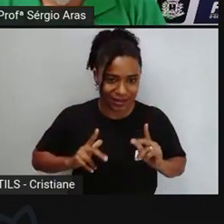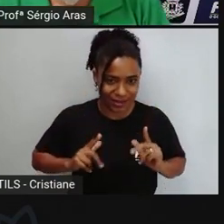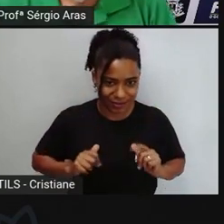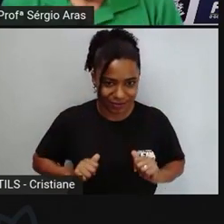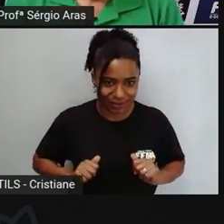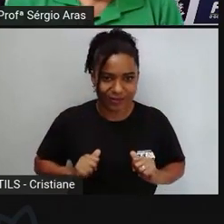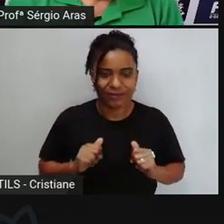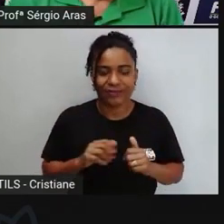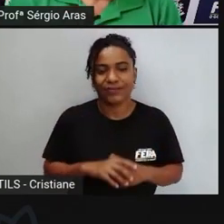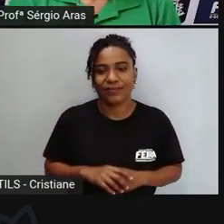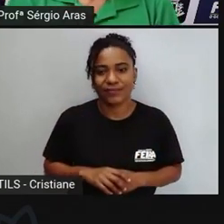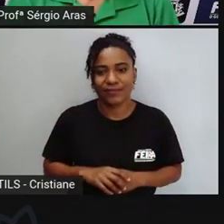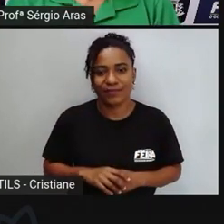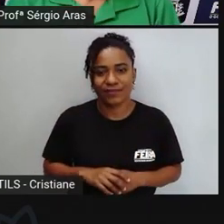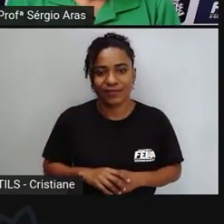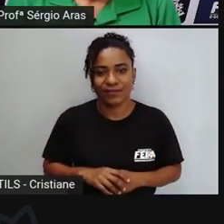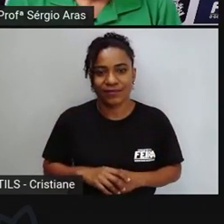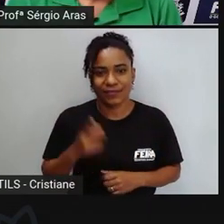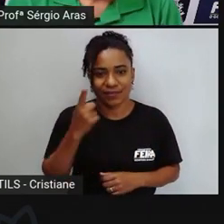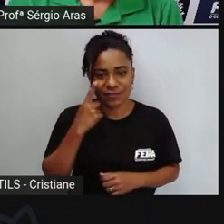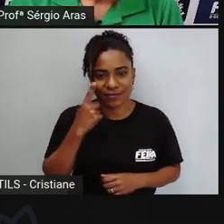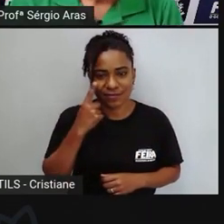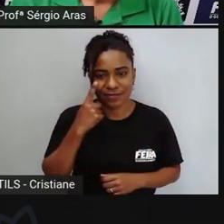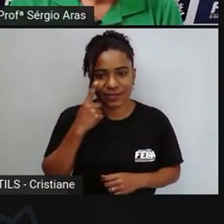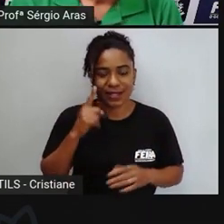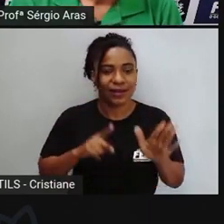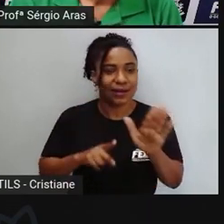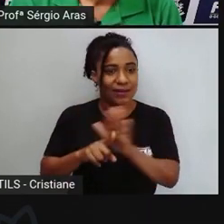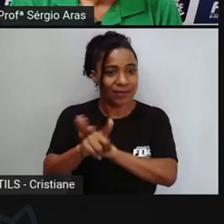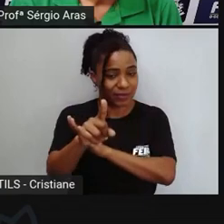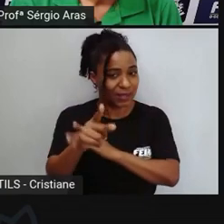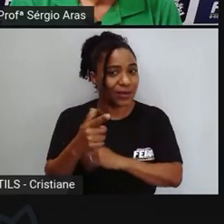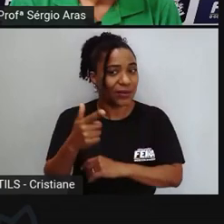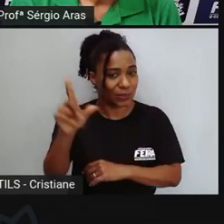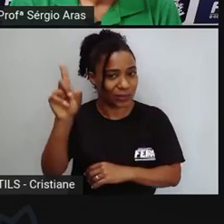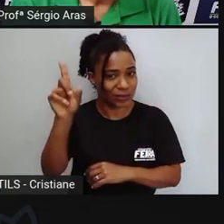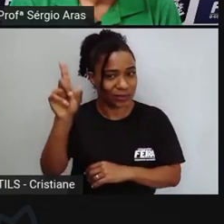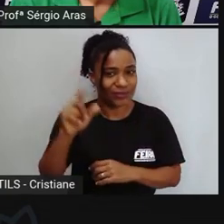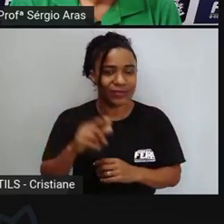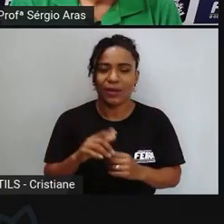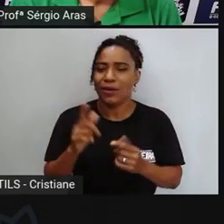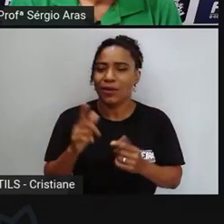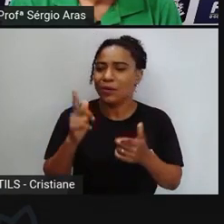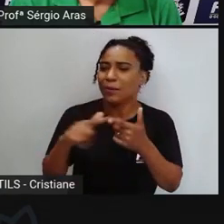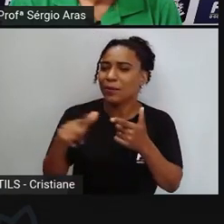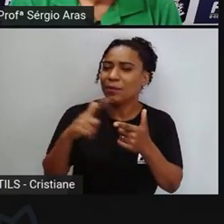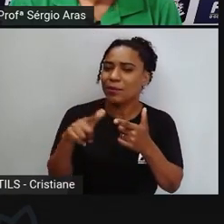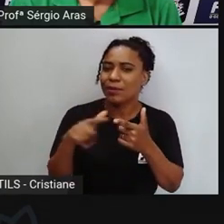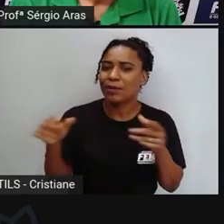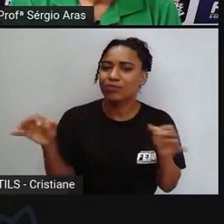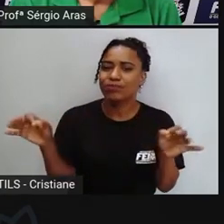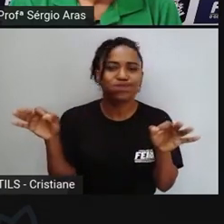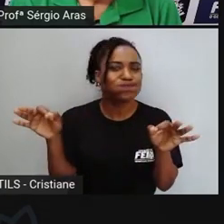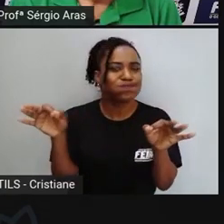entregar então eu acho que eu vou passar logo para a próxima questão que é sobre as soluções o que a gente pode fazer enquanto